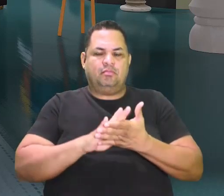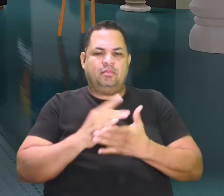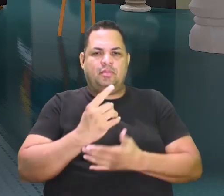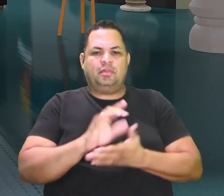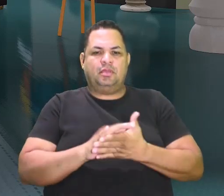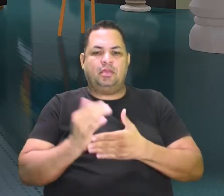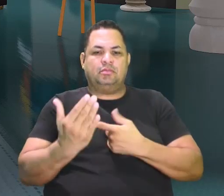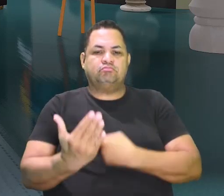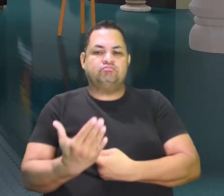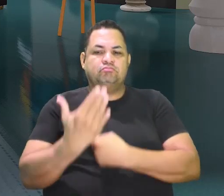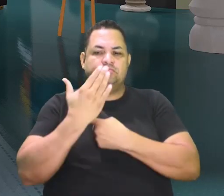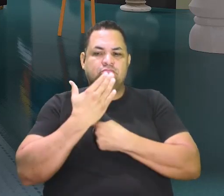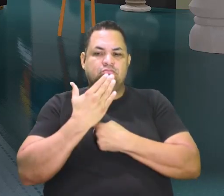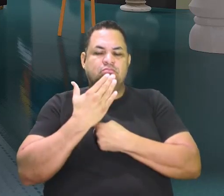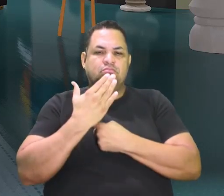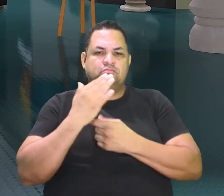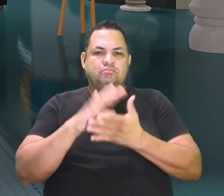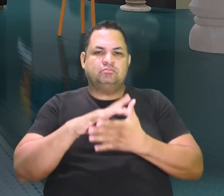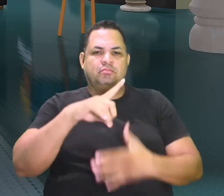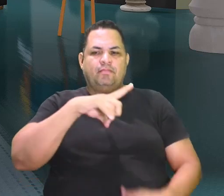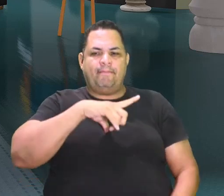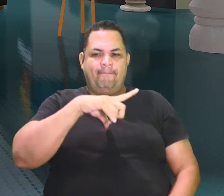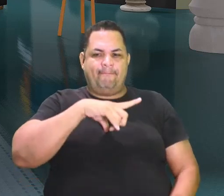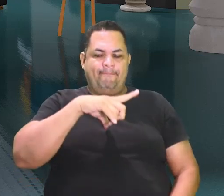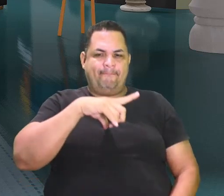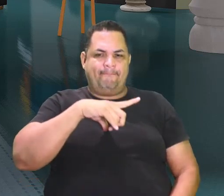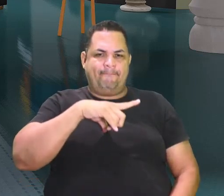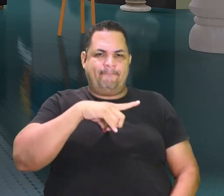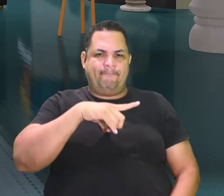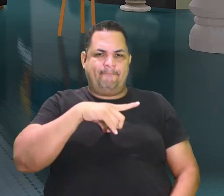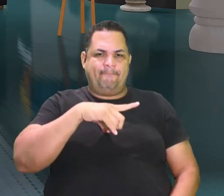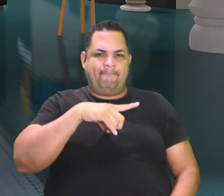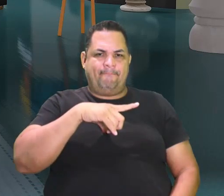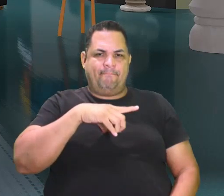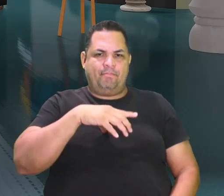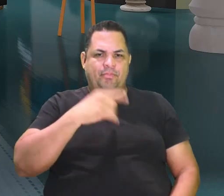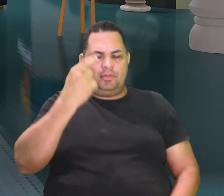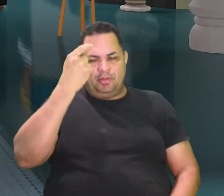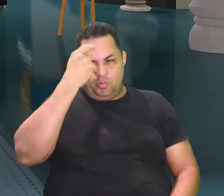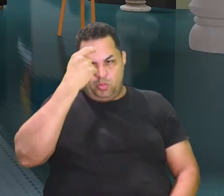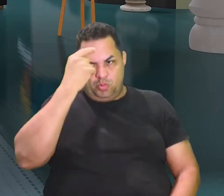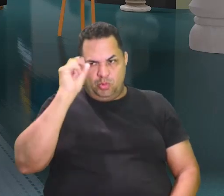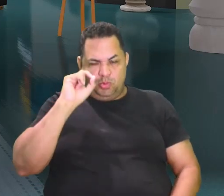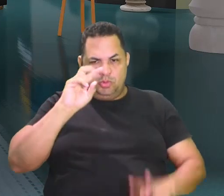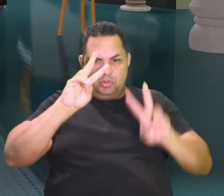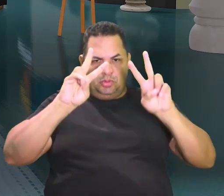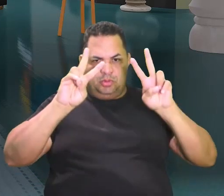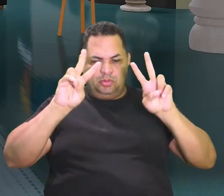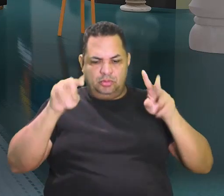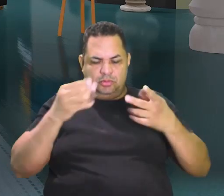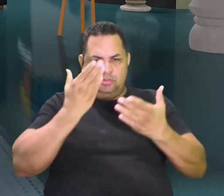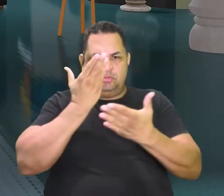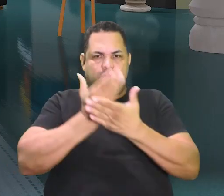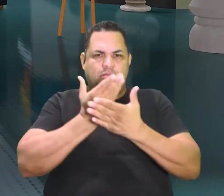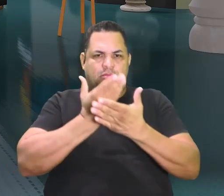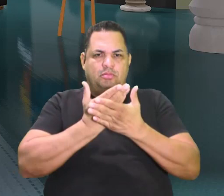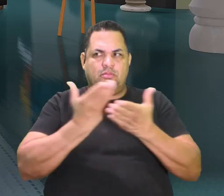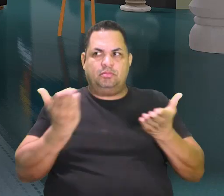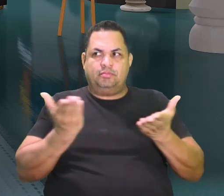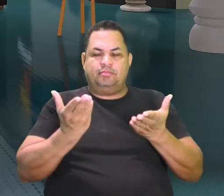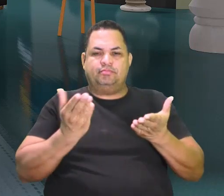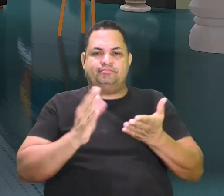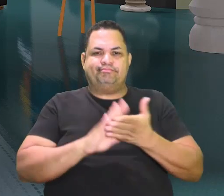ajudar a termos mais conscientização dos temas estudados, tá?